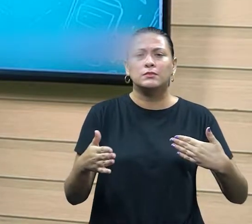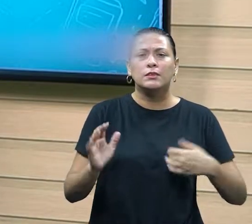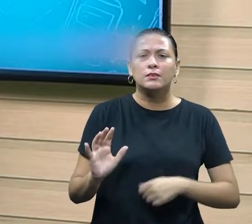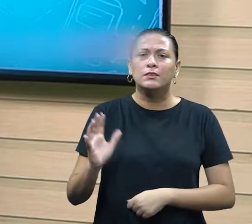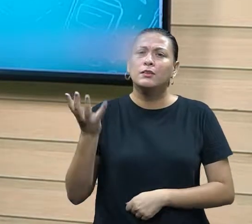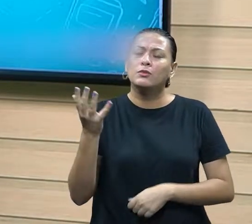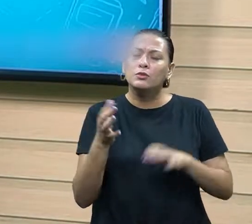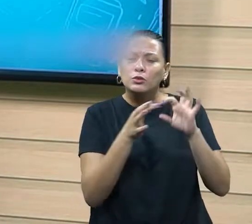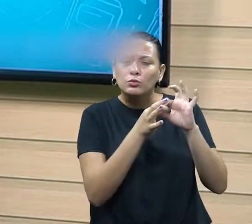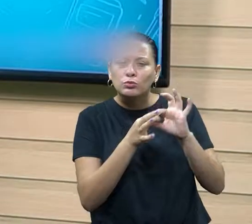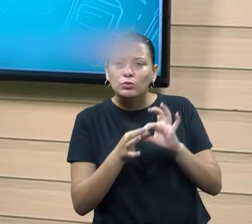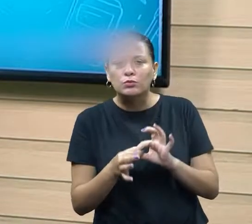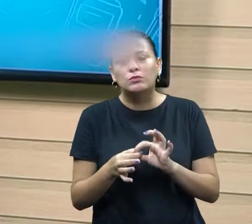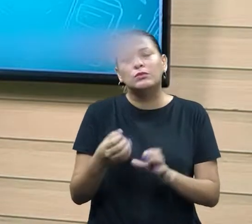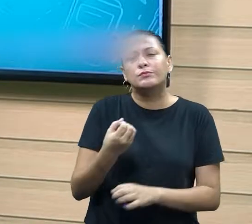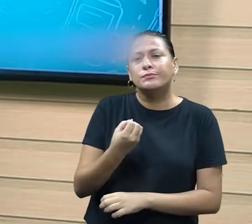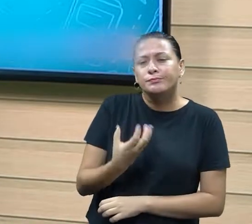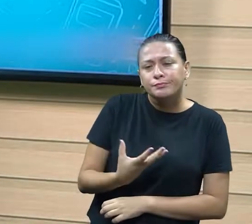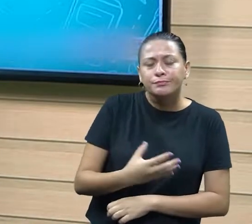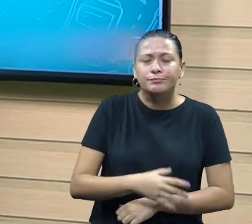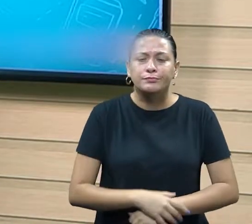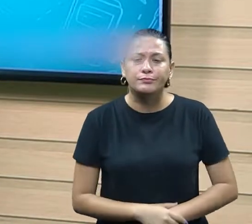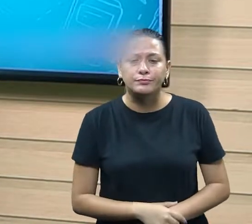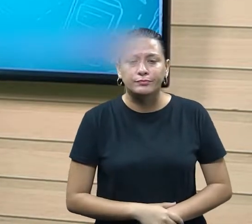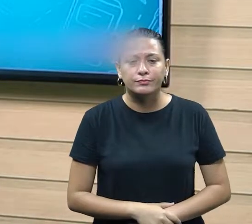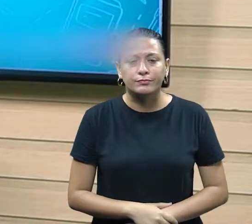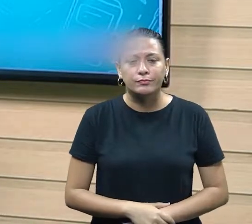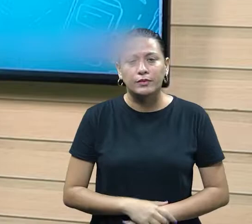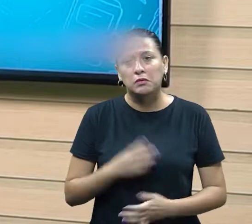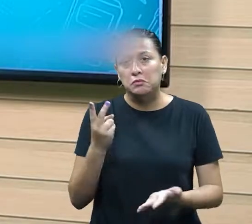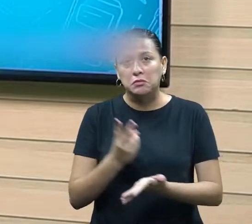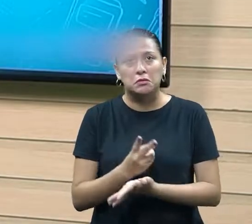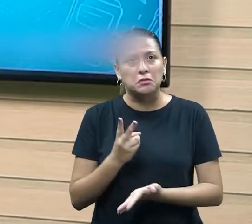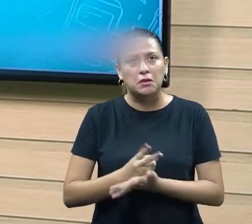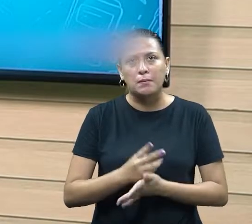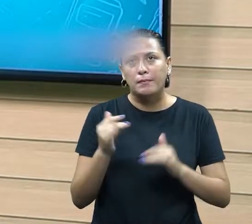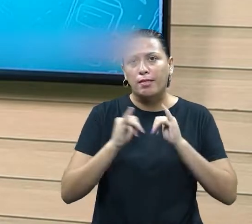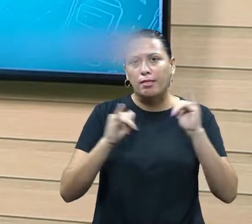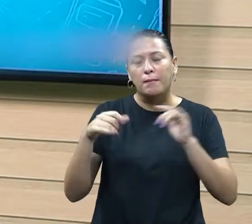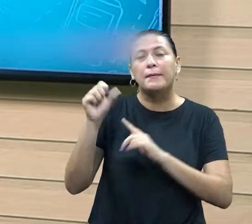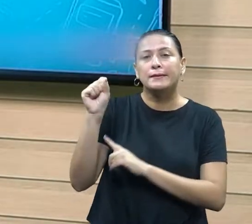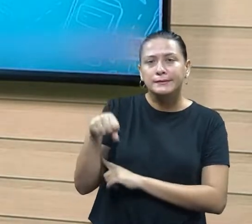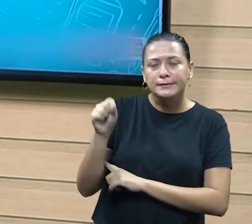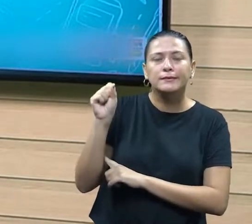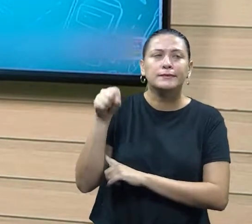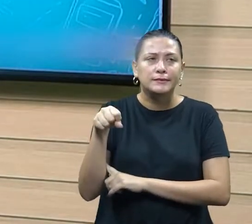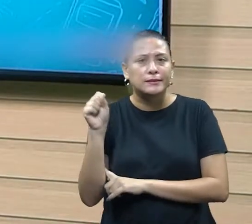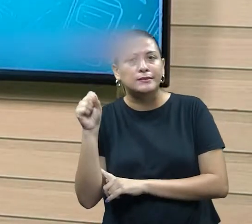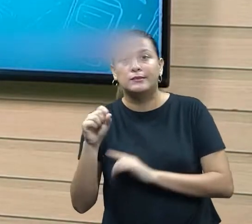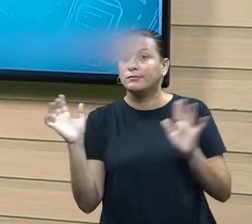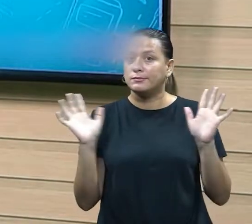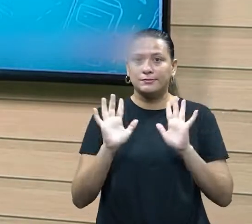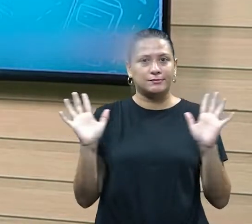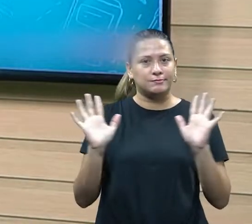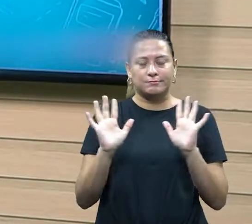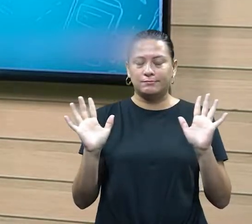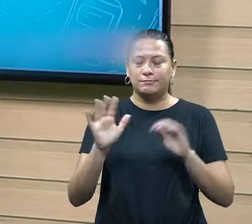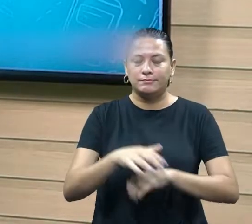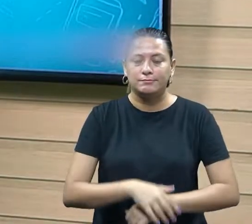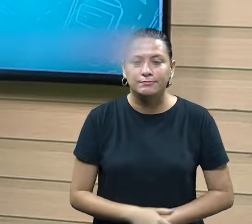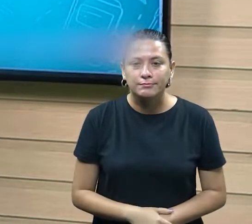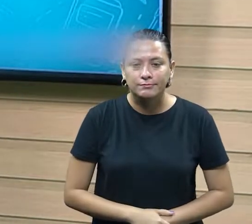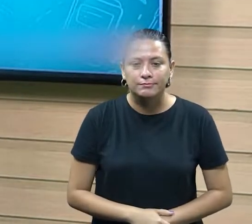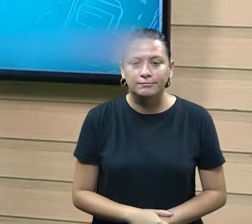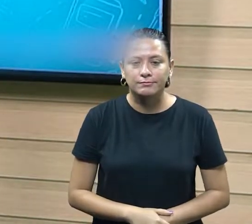coeso e limpo, né? Por isso que também não é só dizer sim, né? Como o nosso apoiador, né? Que ele apoia tudo, que ele é dócil, mas esse